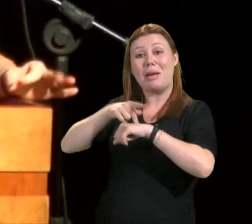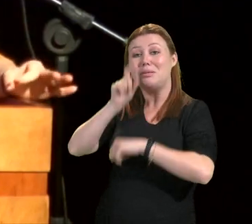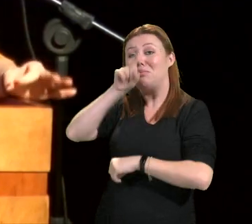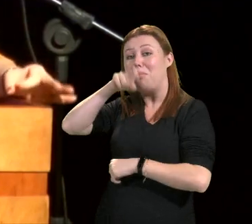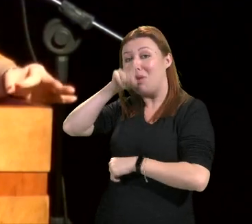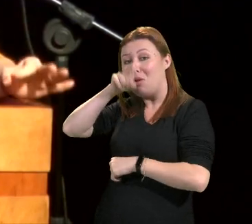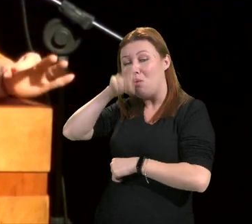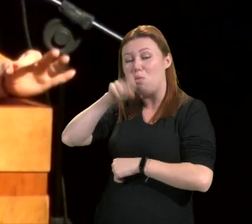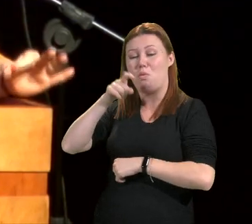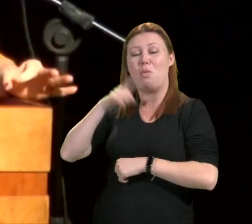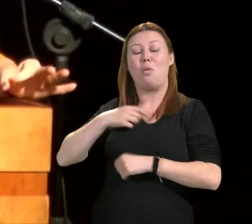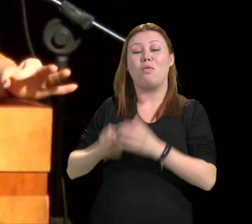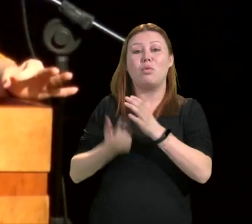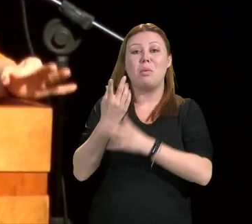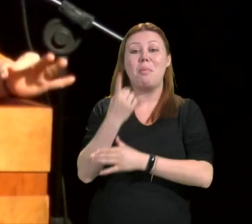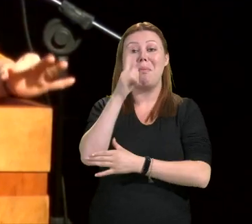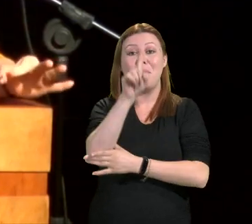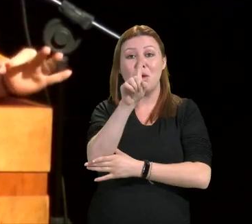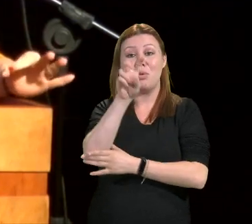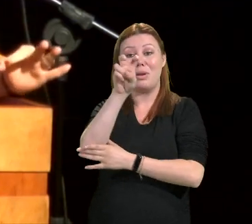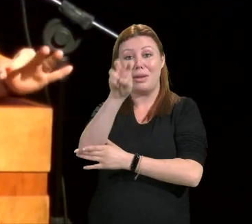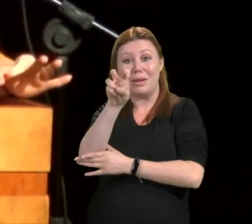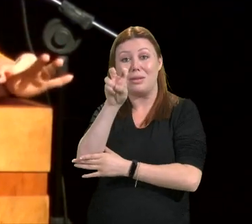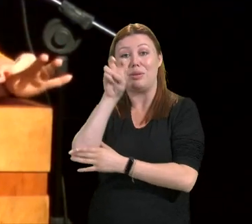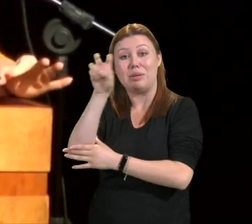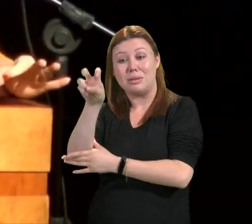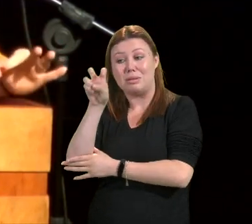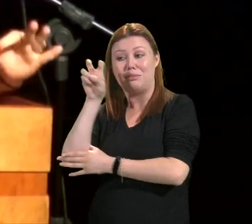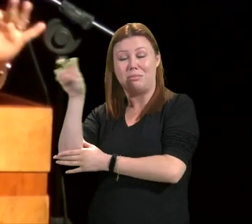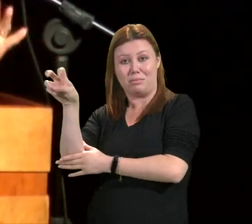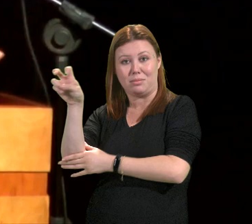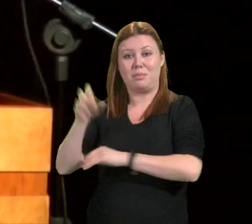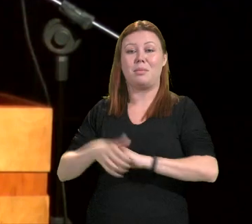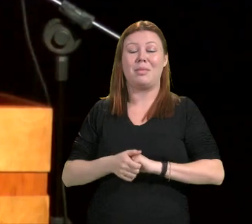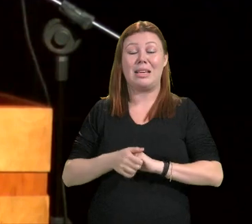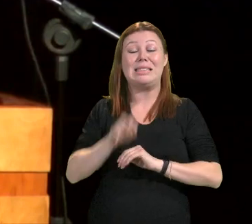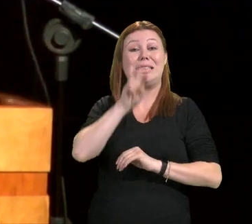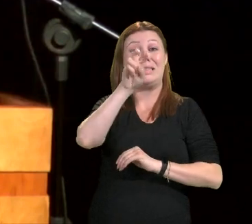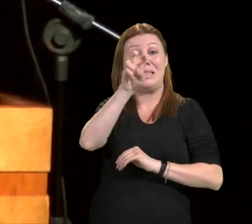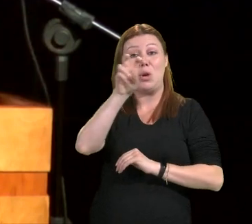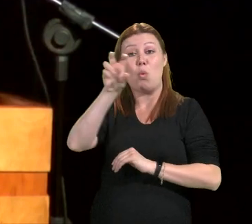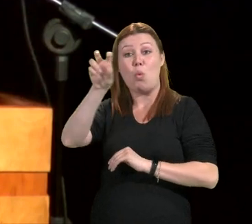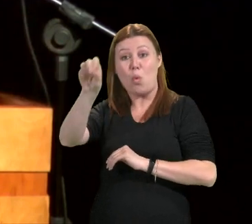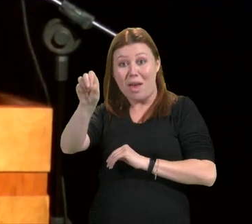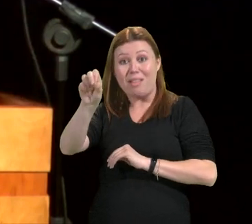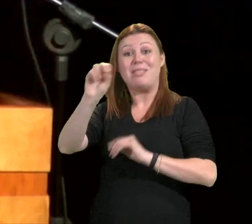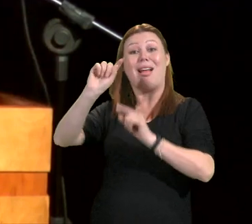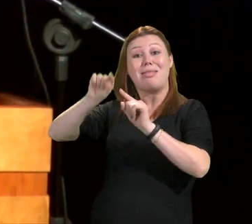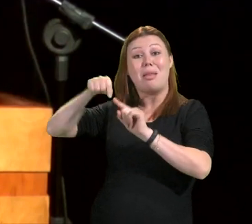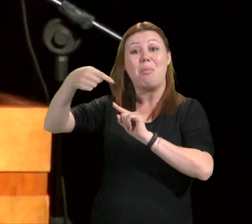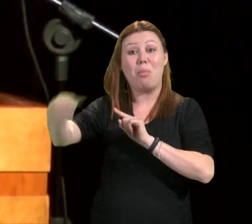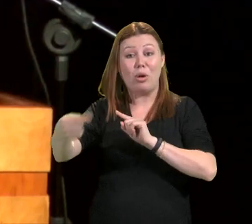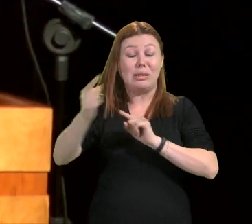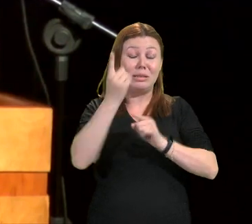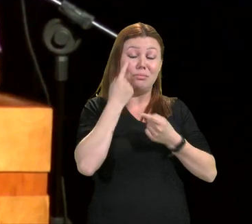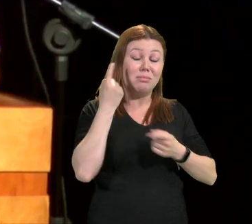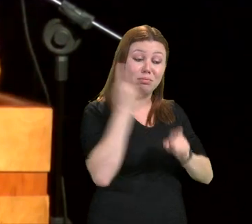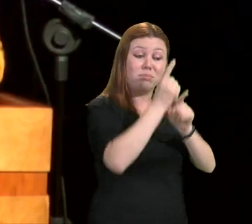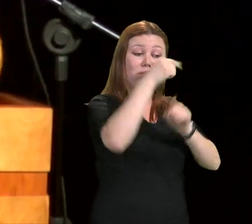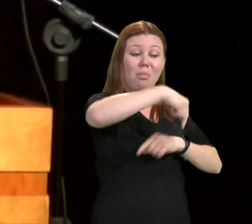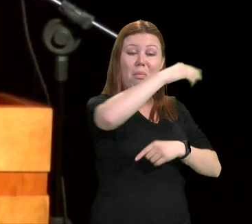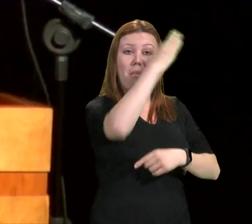em 1555. 50 anos, praticamente, depois do descobrimento do Brasil.